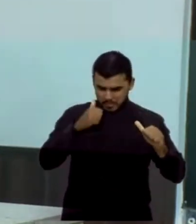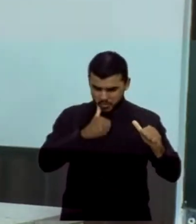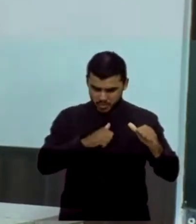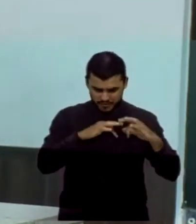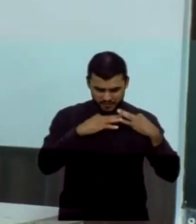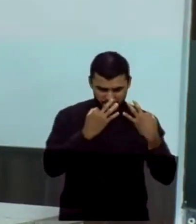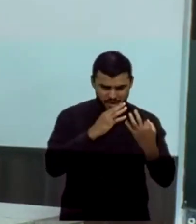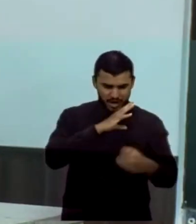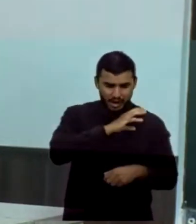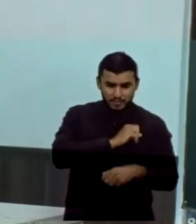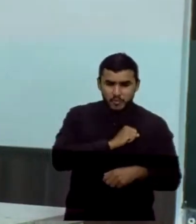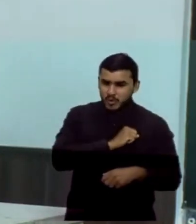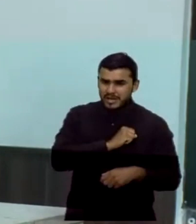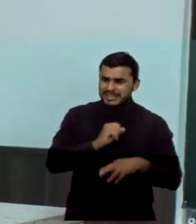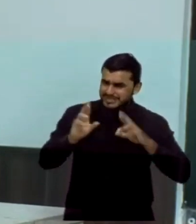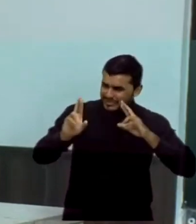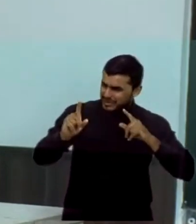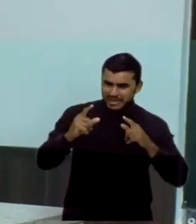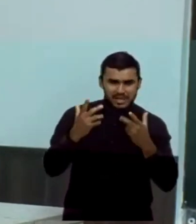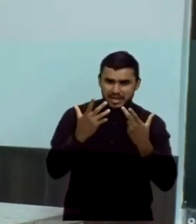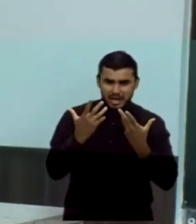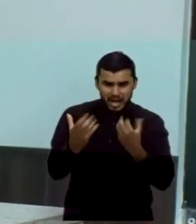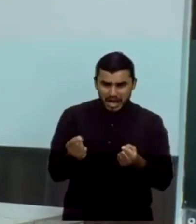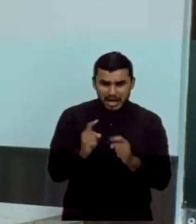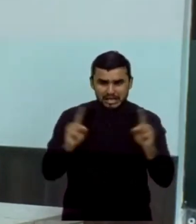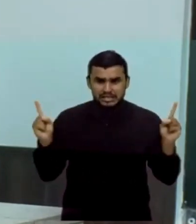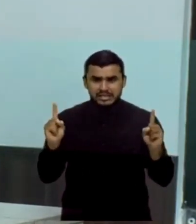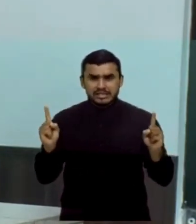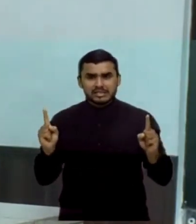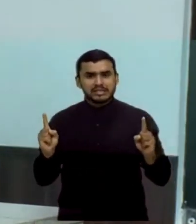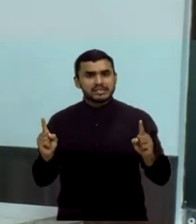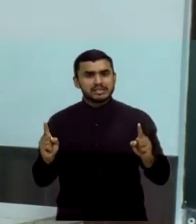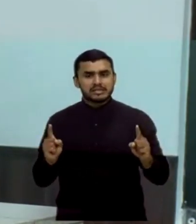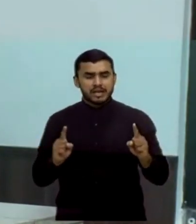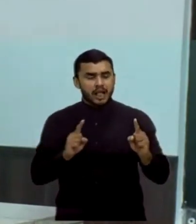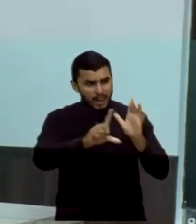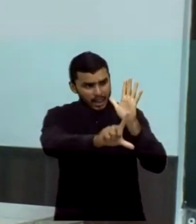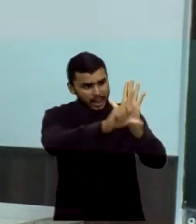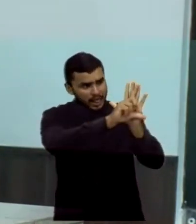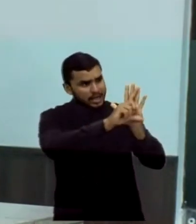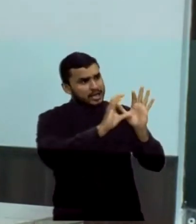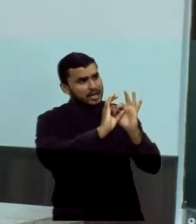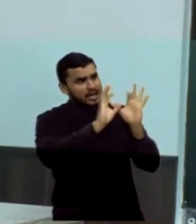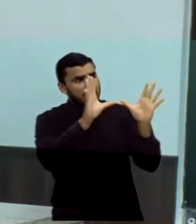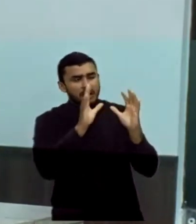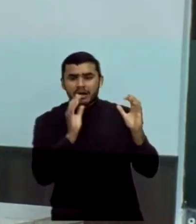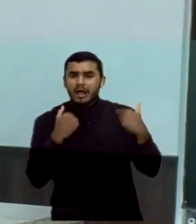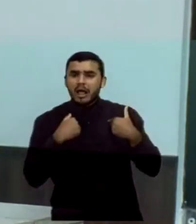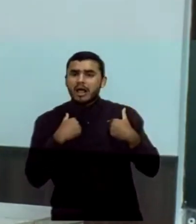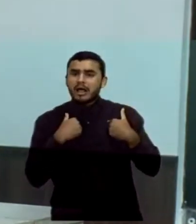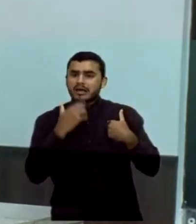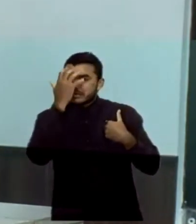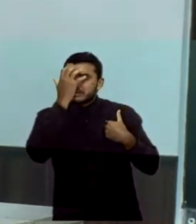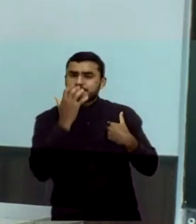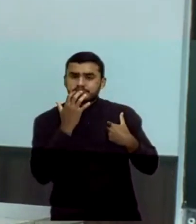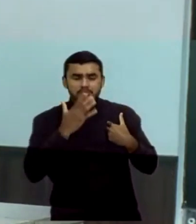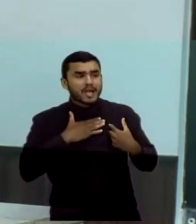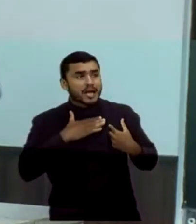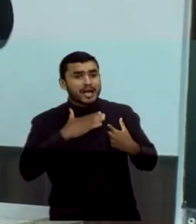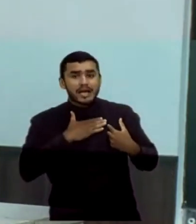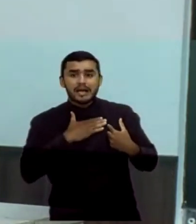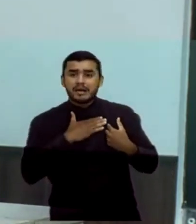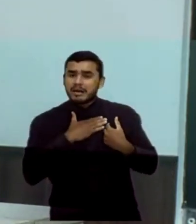O nosso amor não pode ser previsto legalmente? Isso é um ataque,